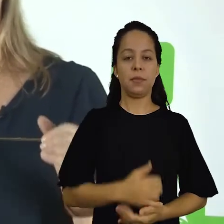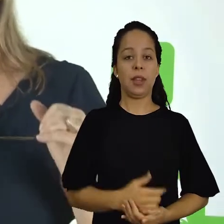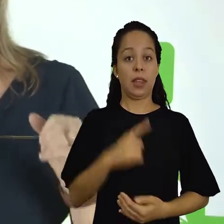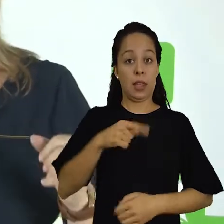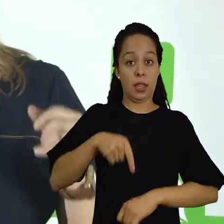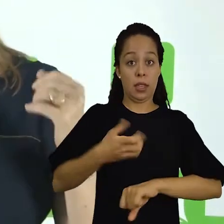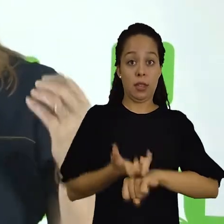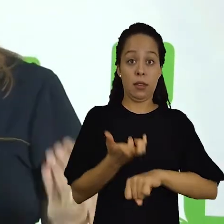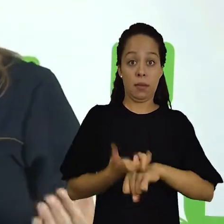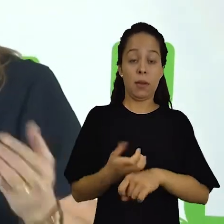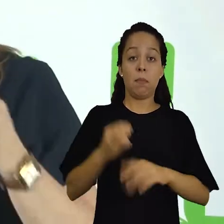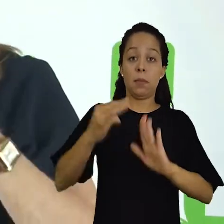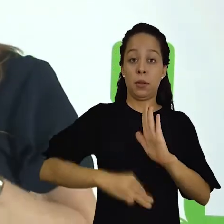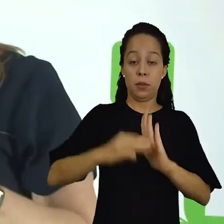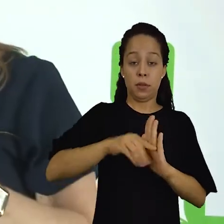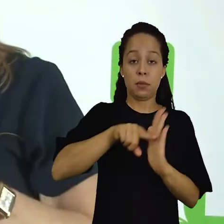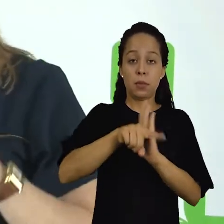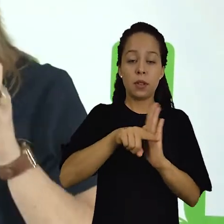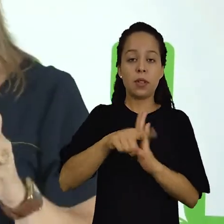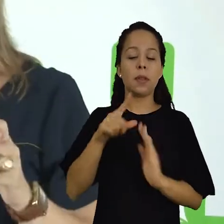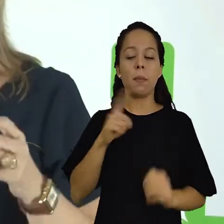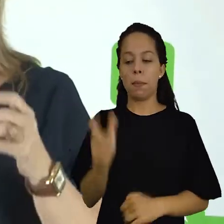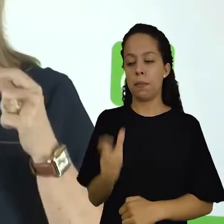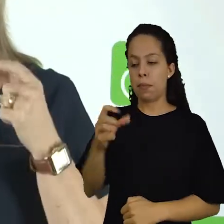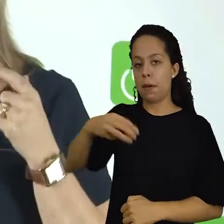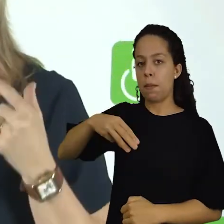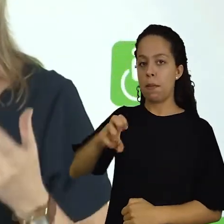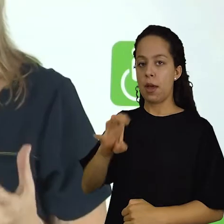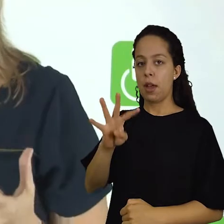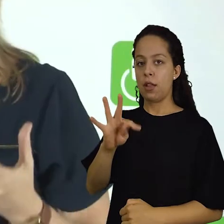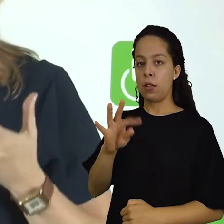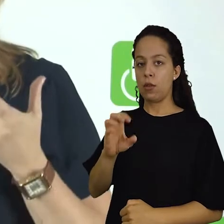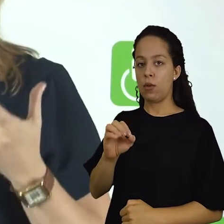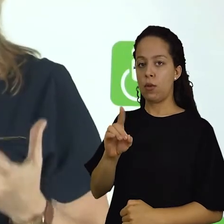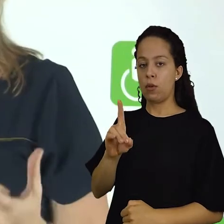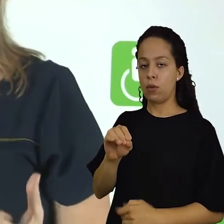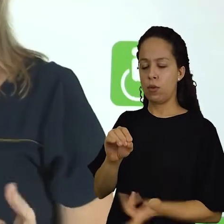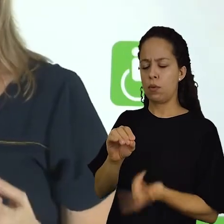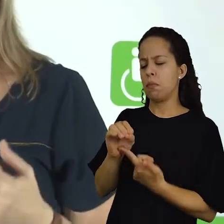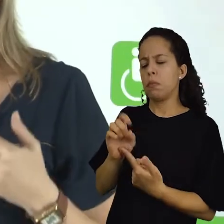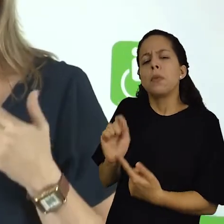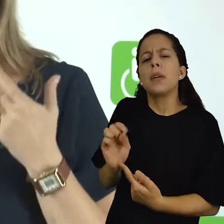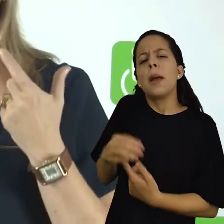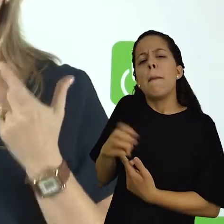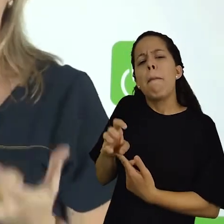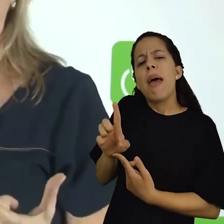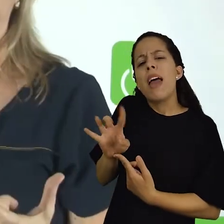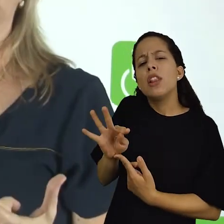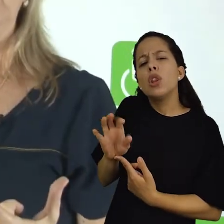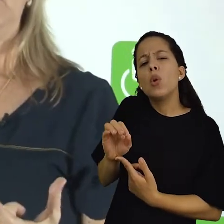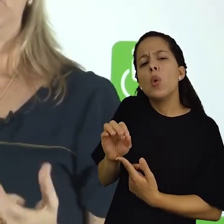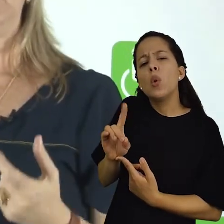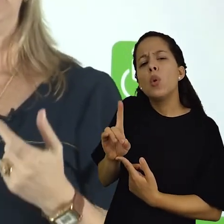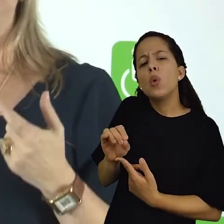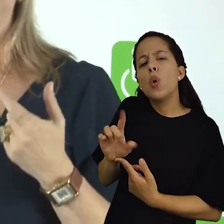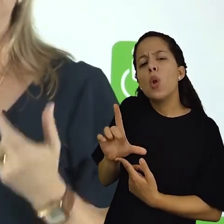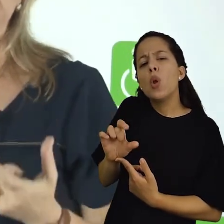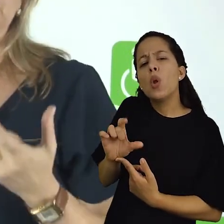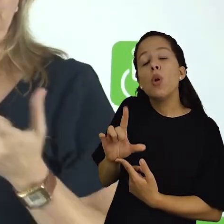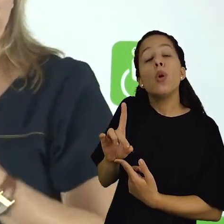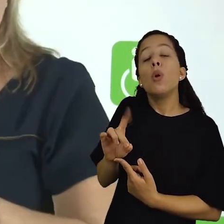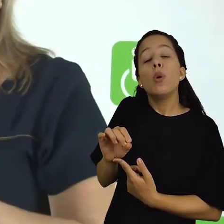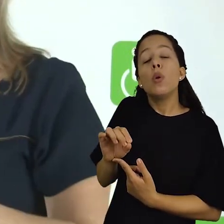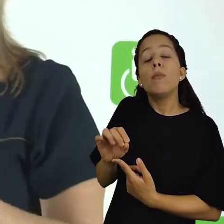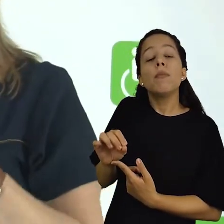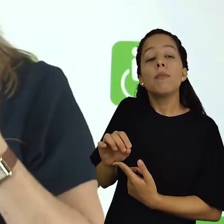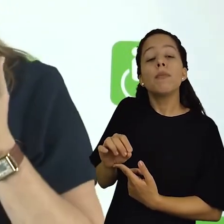Nossa disciplina, metodologia de pesquisa, traz o termo método. O que vem a ser método? O termo